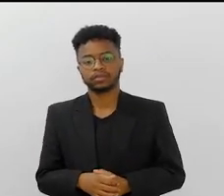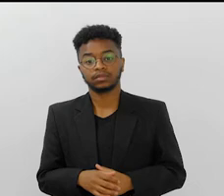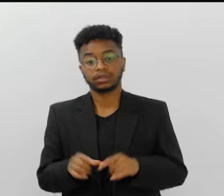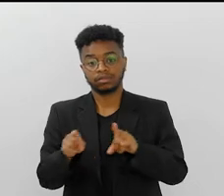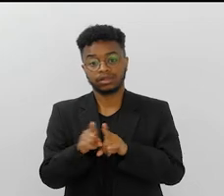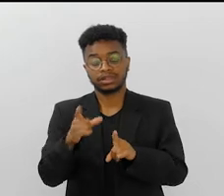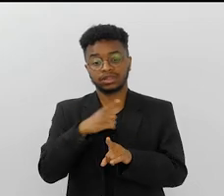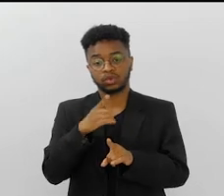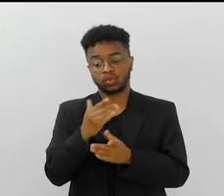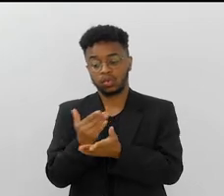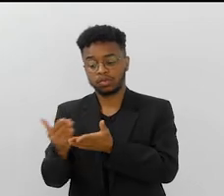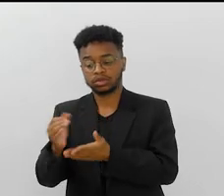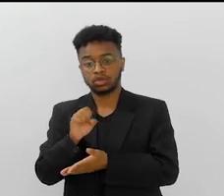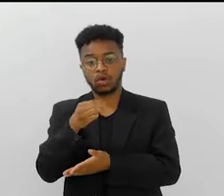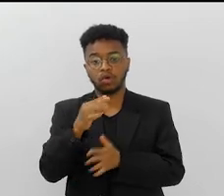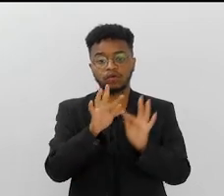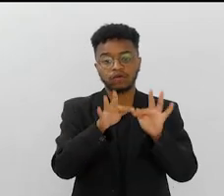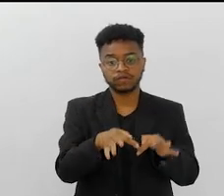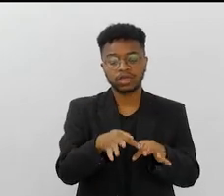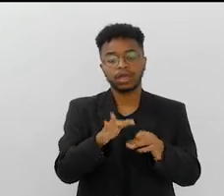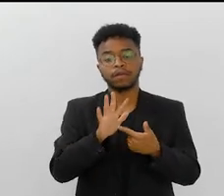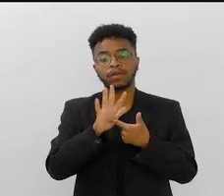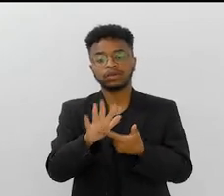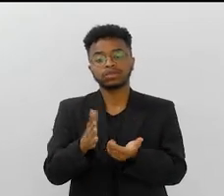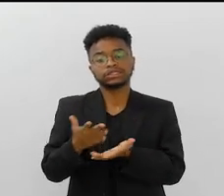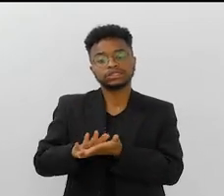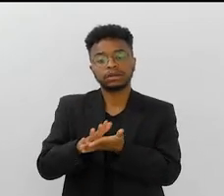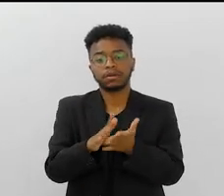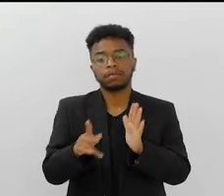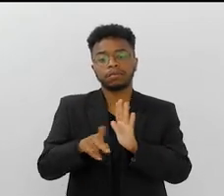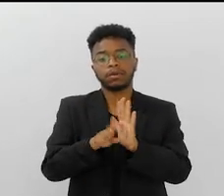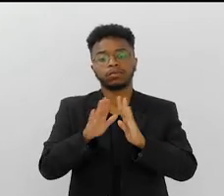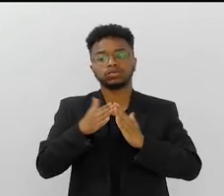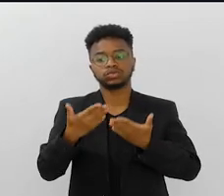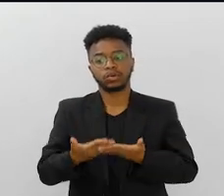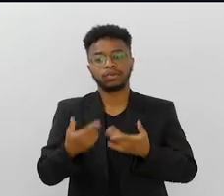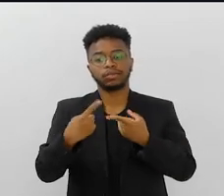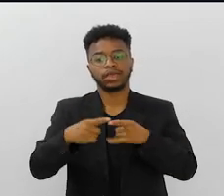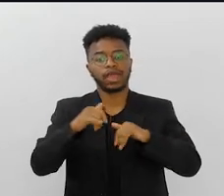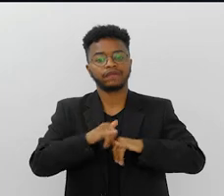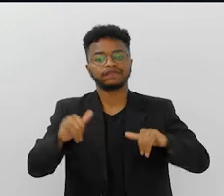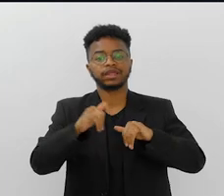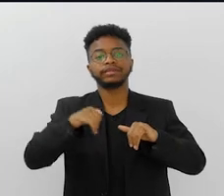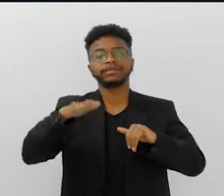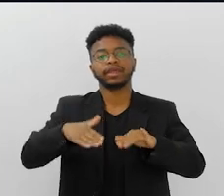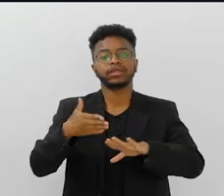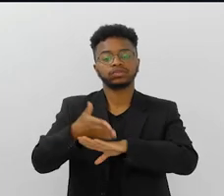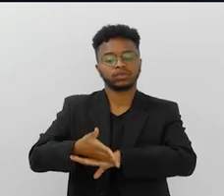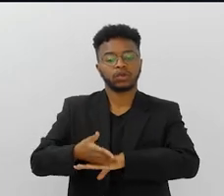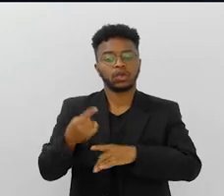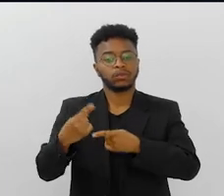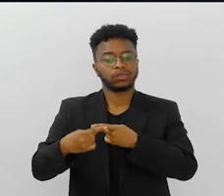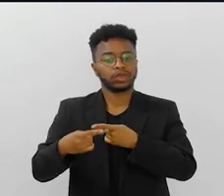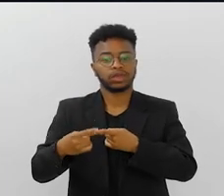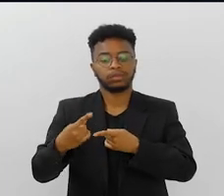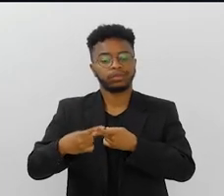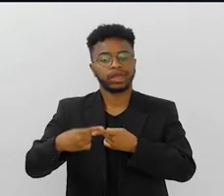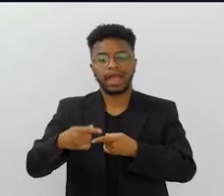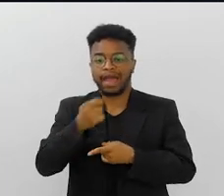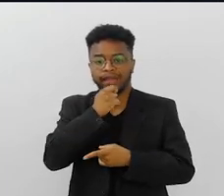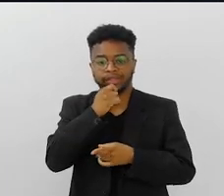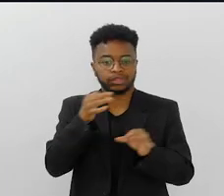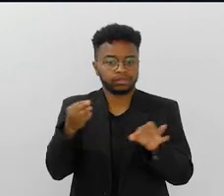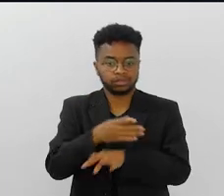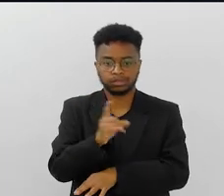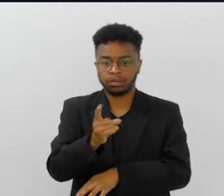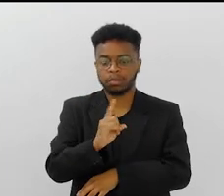e ter ou no início ou no fim também o samba exaltação da escola para anunciar a entrada porque os sambas de enredo não foram escolhidos